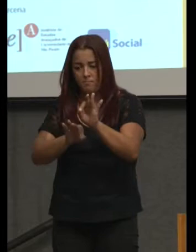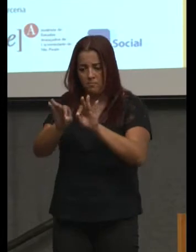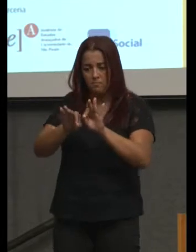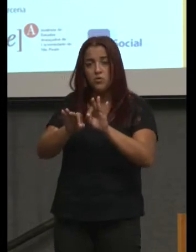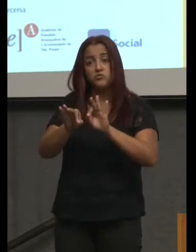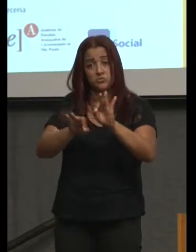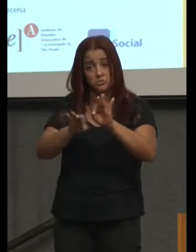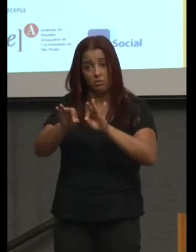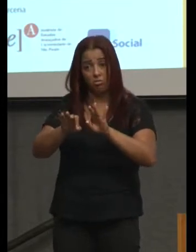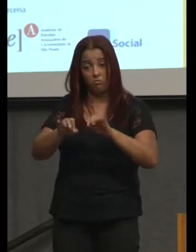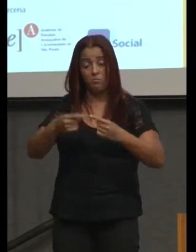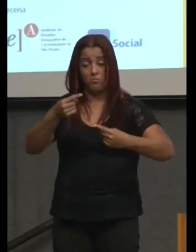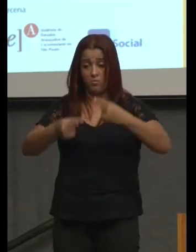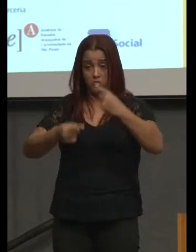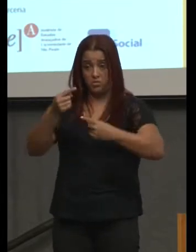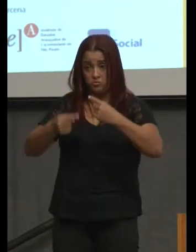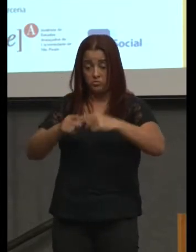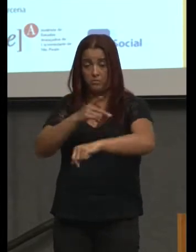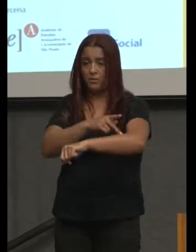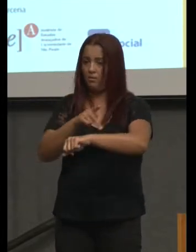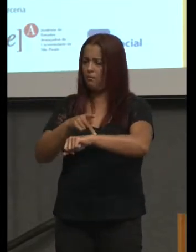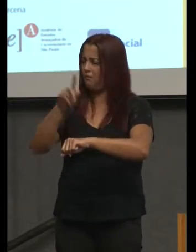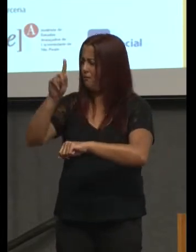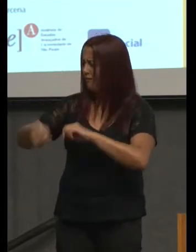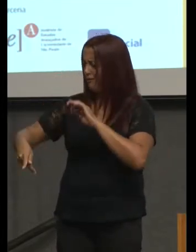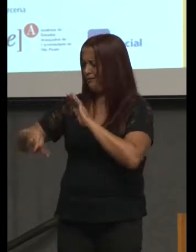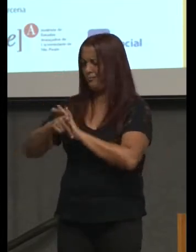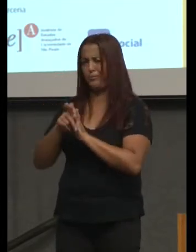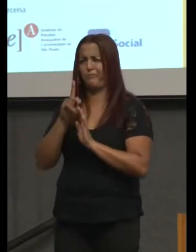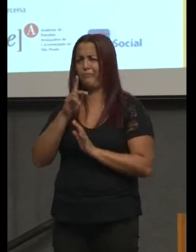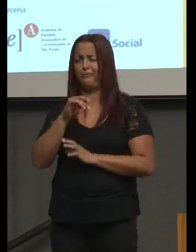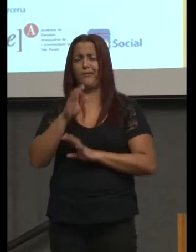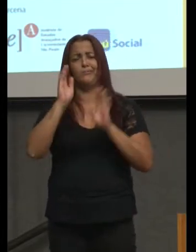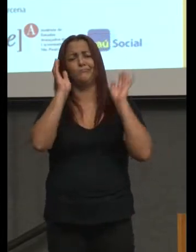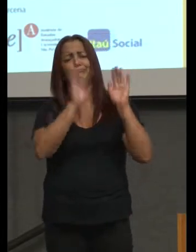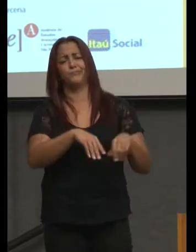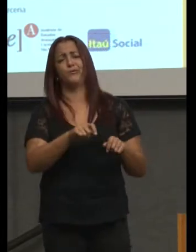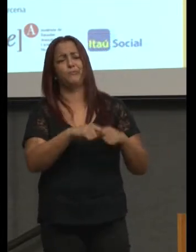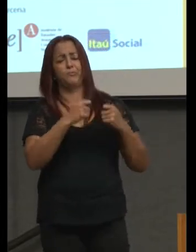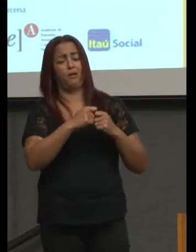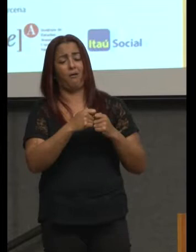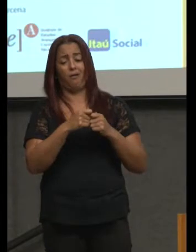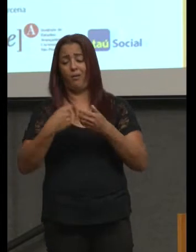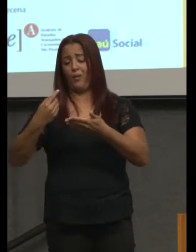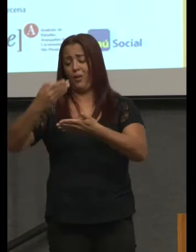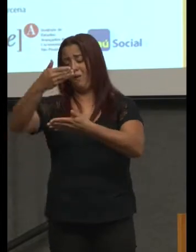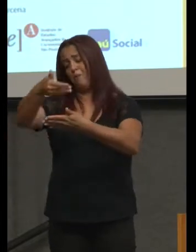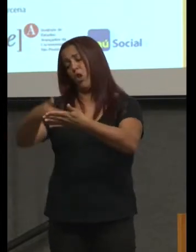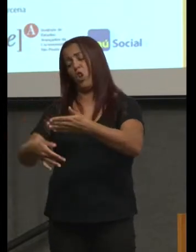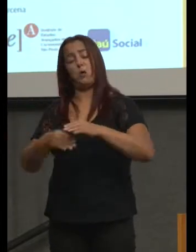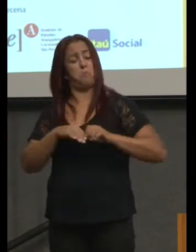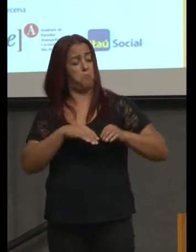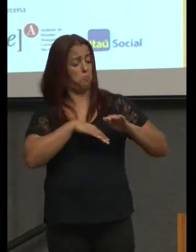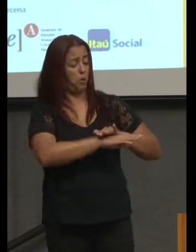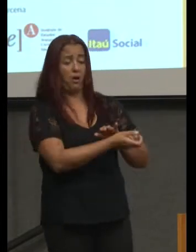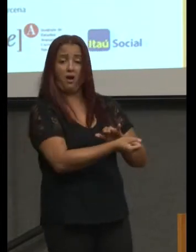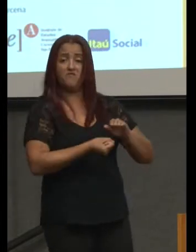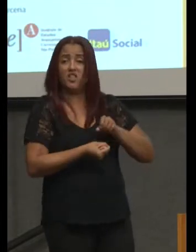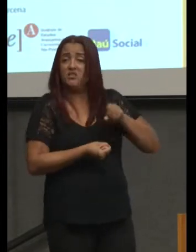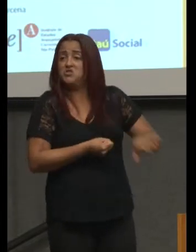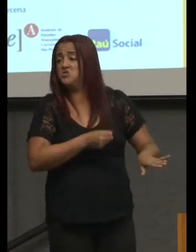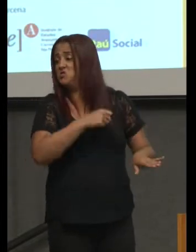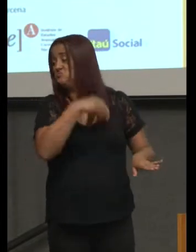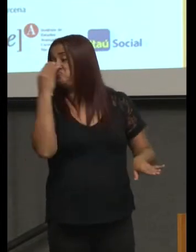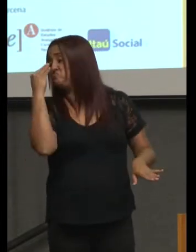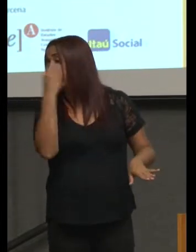das escolas são documentos de gaveta porque eles não são debatidos nem no começo do ano nem no final